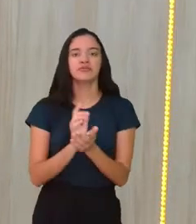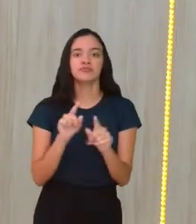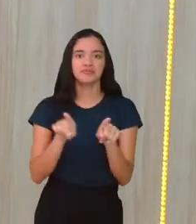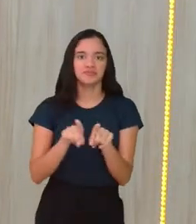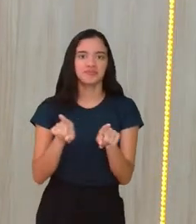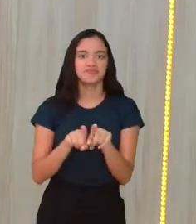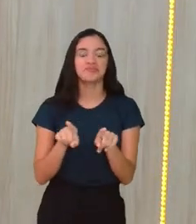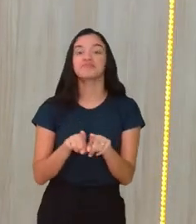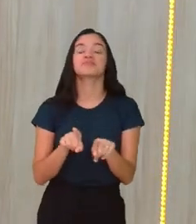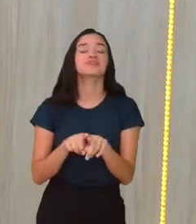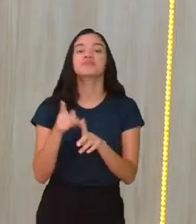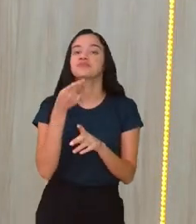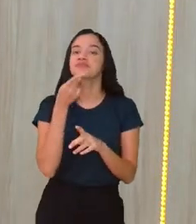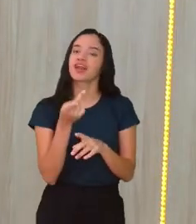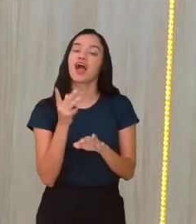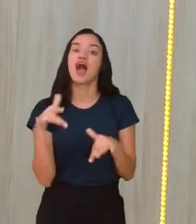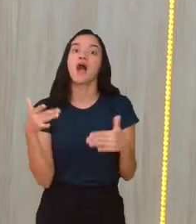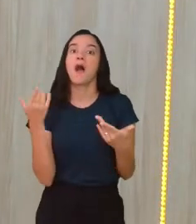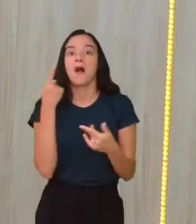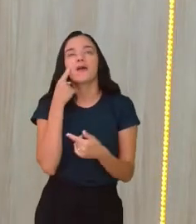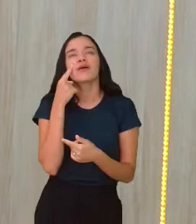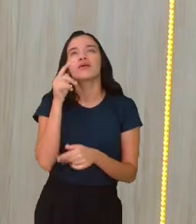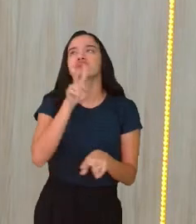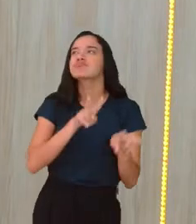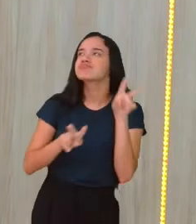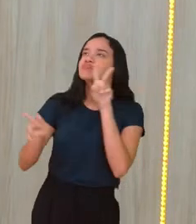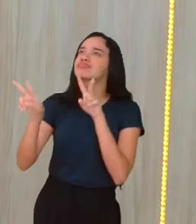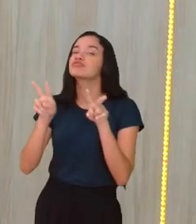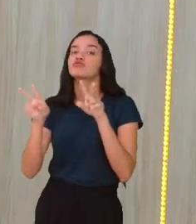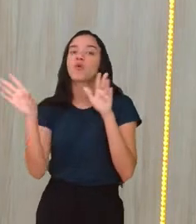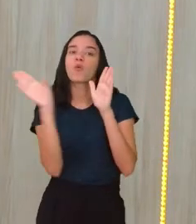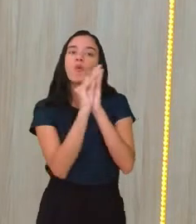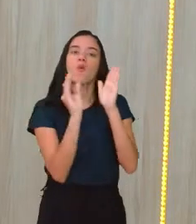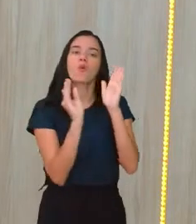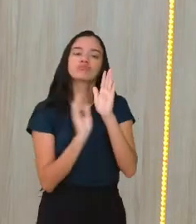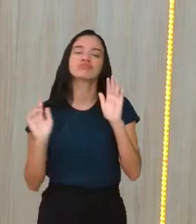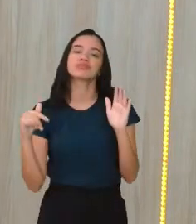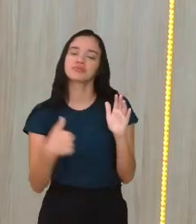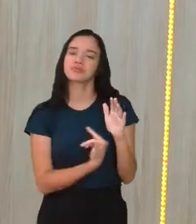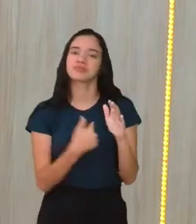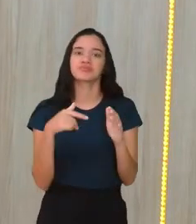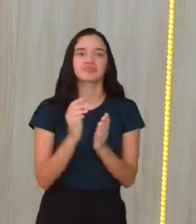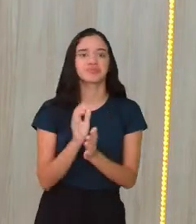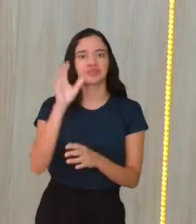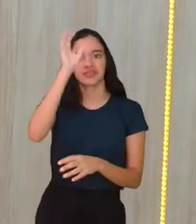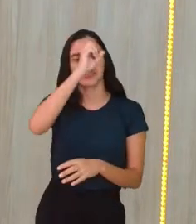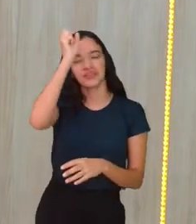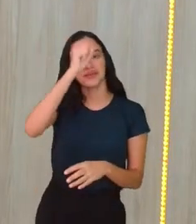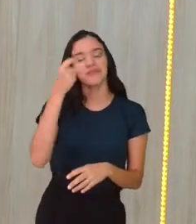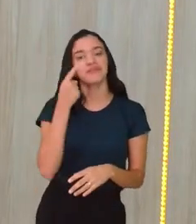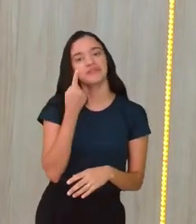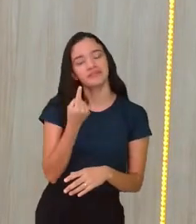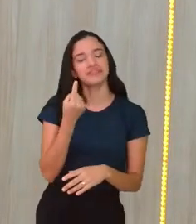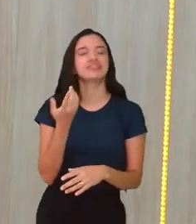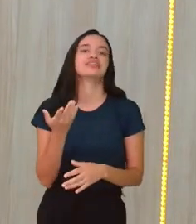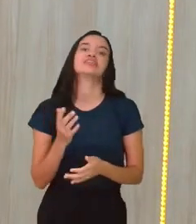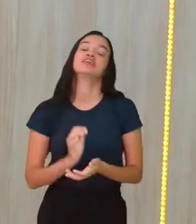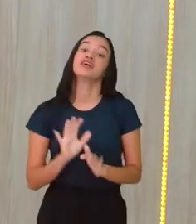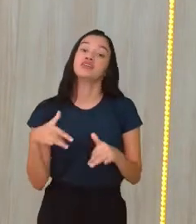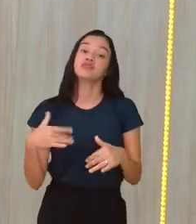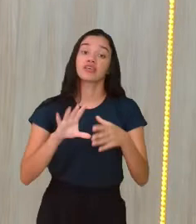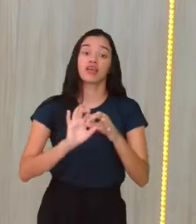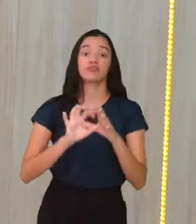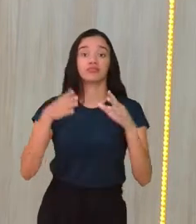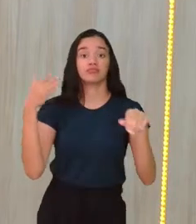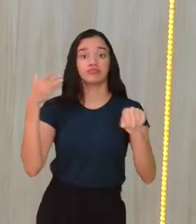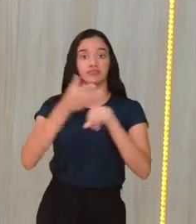e sentar na janela e dizer assim, olhar pela janela e ver o conteúdo todinho que aprendeu, veja que lindo, né. Então, fiquem aí à vontade pra